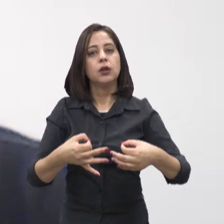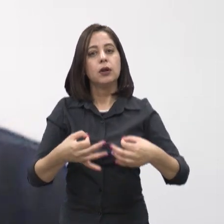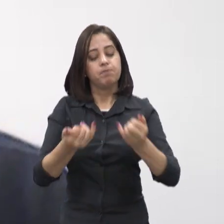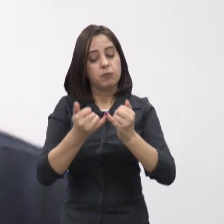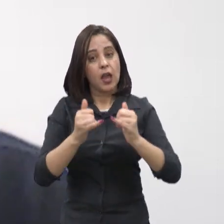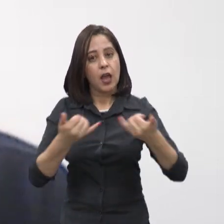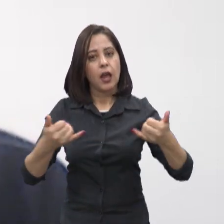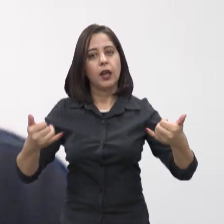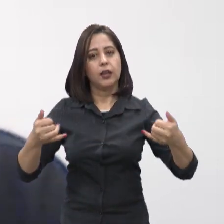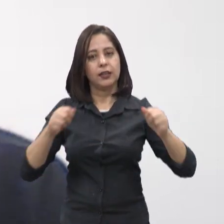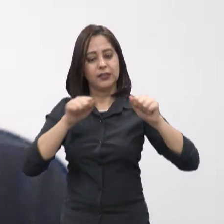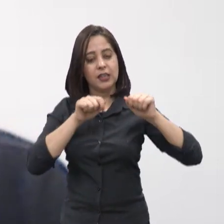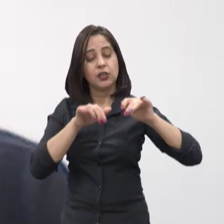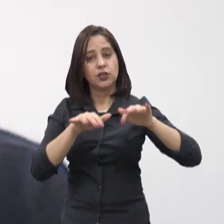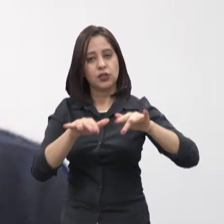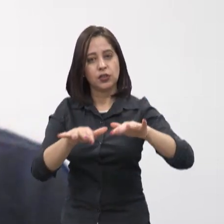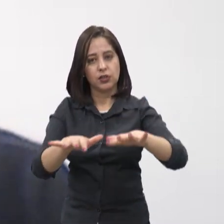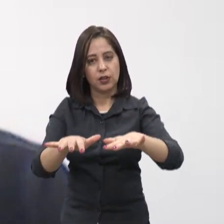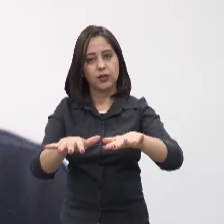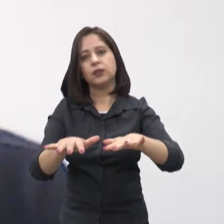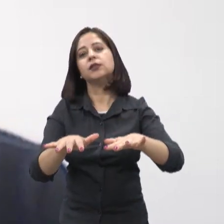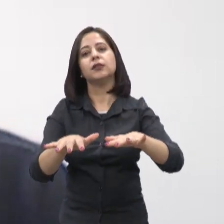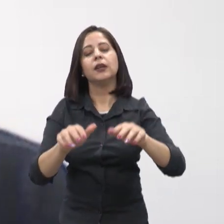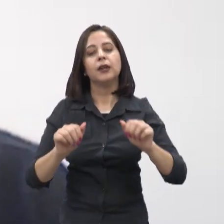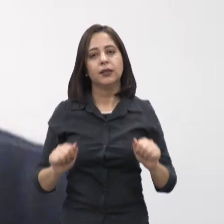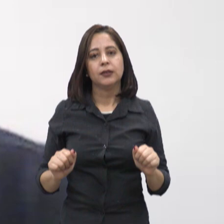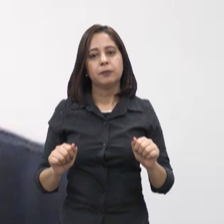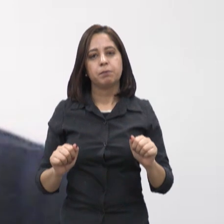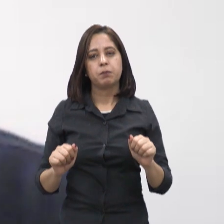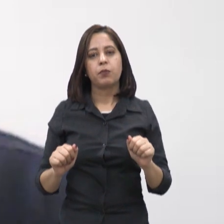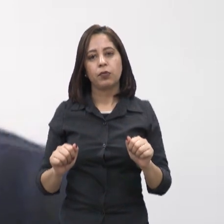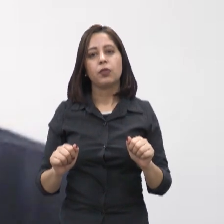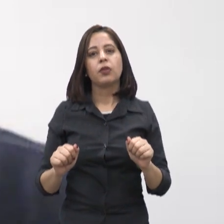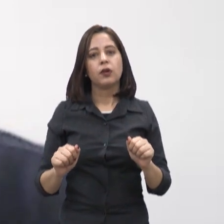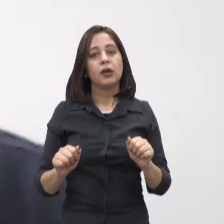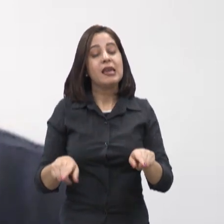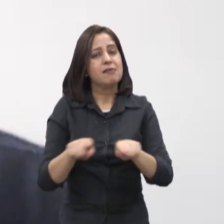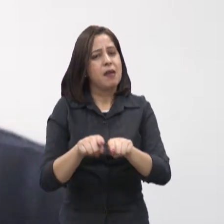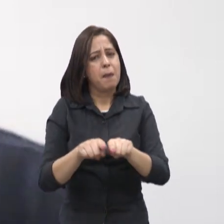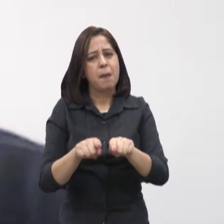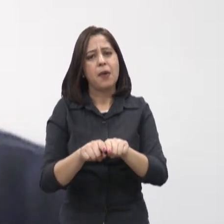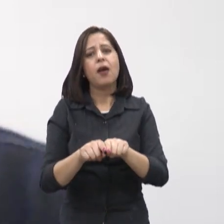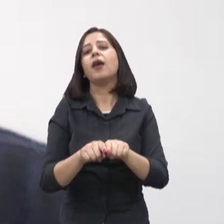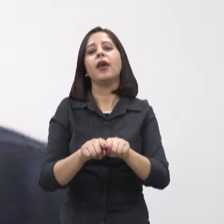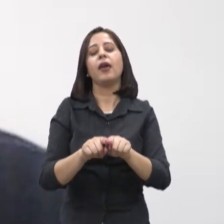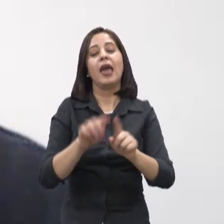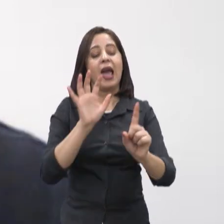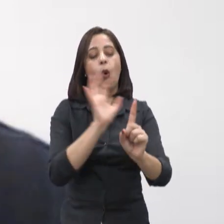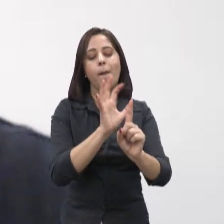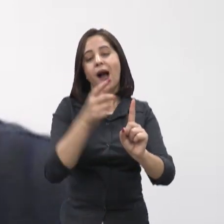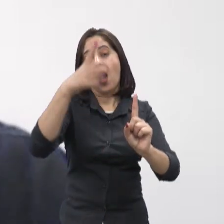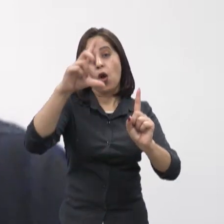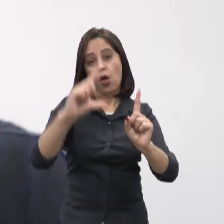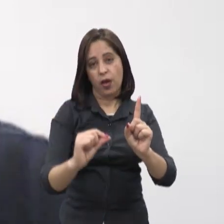fornece a utilização em maior escala da energia elétrica produzida e também até nos impactos. E